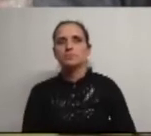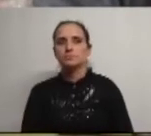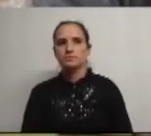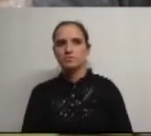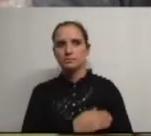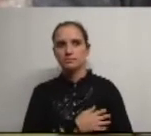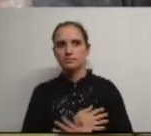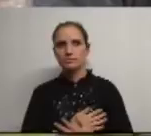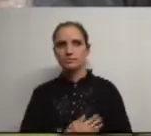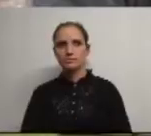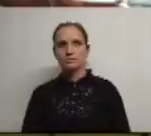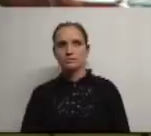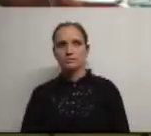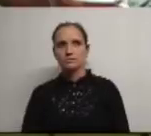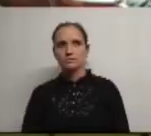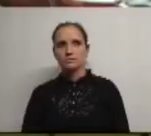o deputado Tiago Lavor